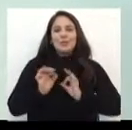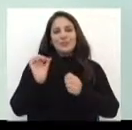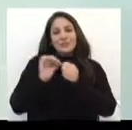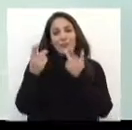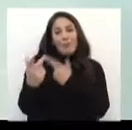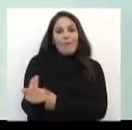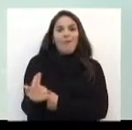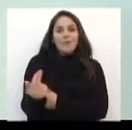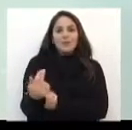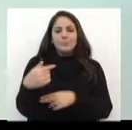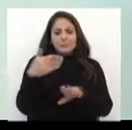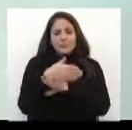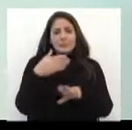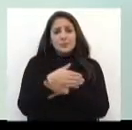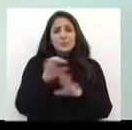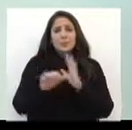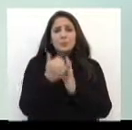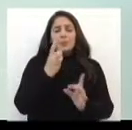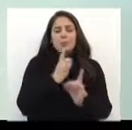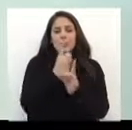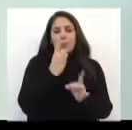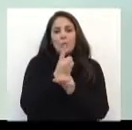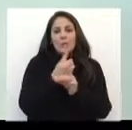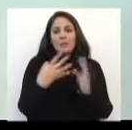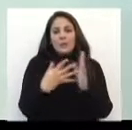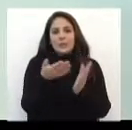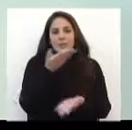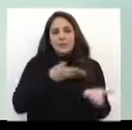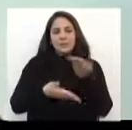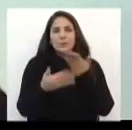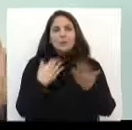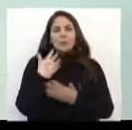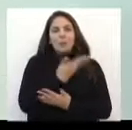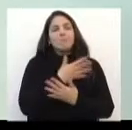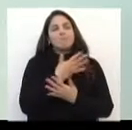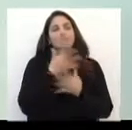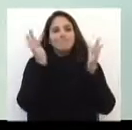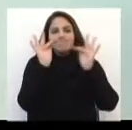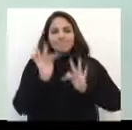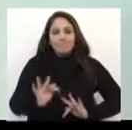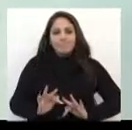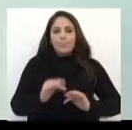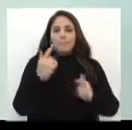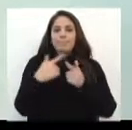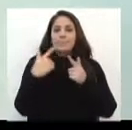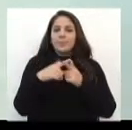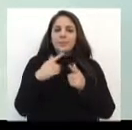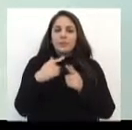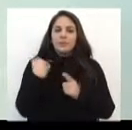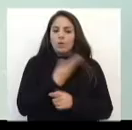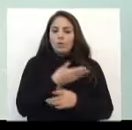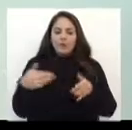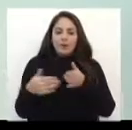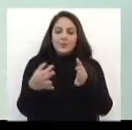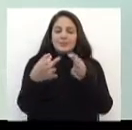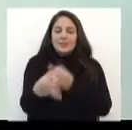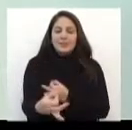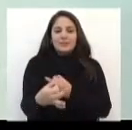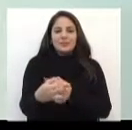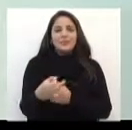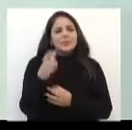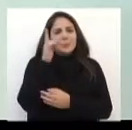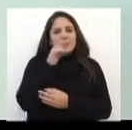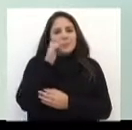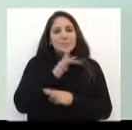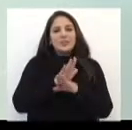nesse primeiro encontro da rede de atendimento. Então, tudo isso nos entusiasma, que estamos no caminho certo e